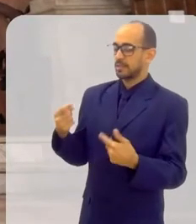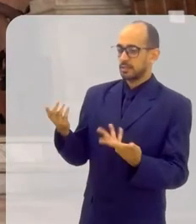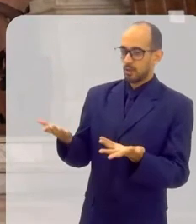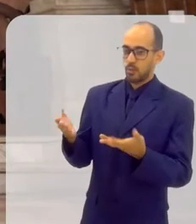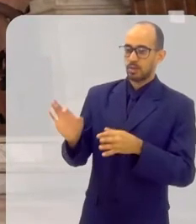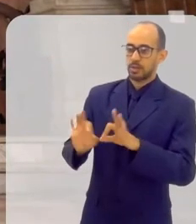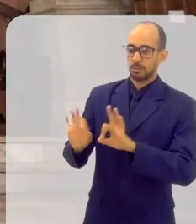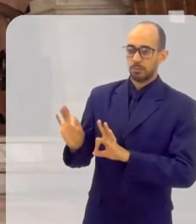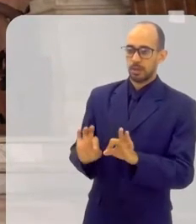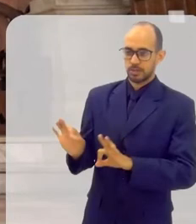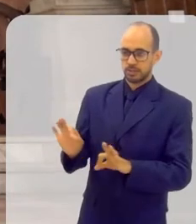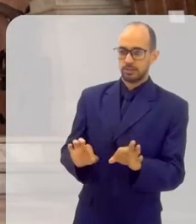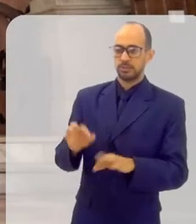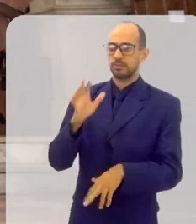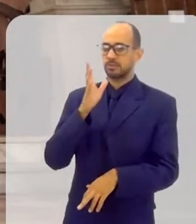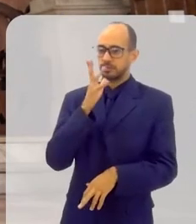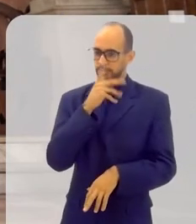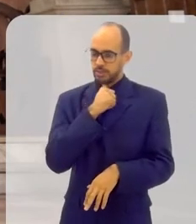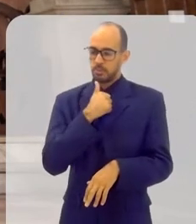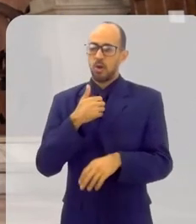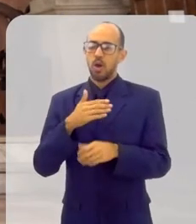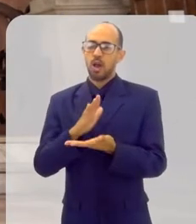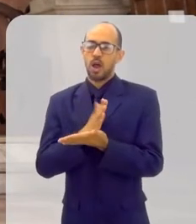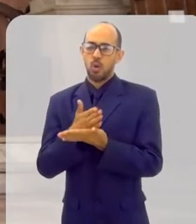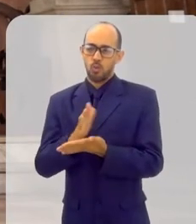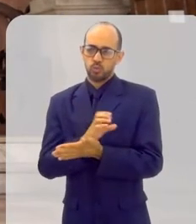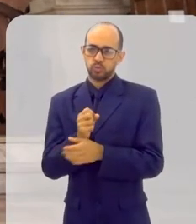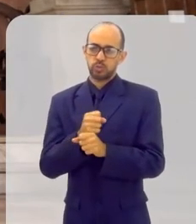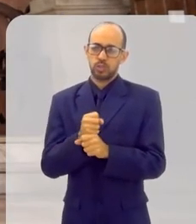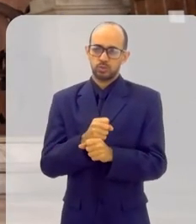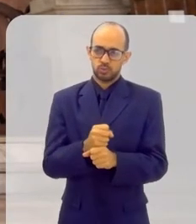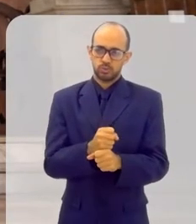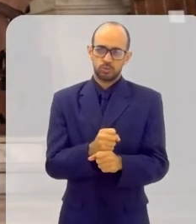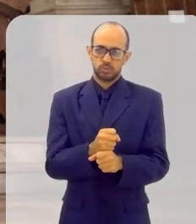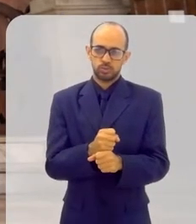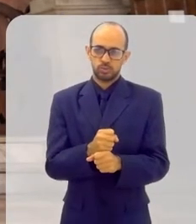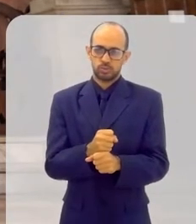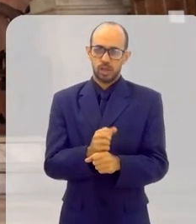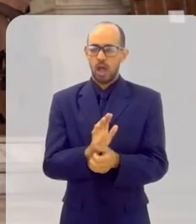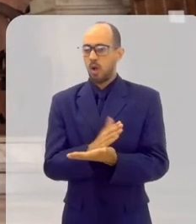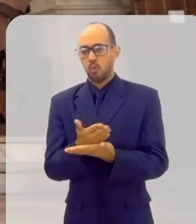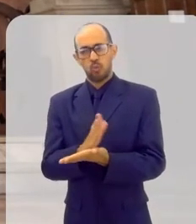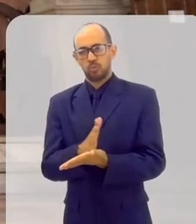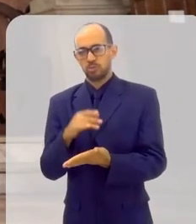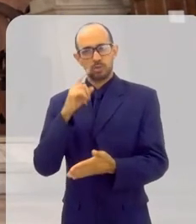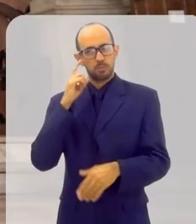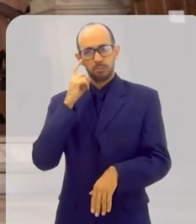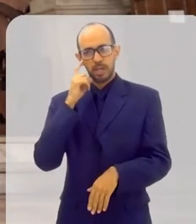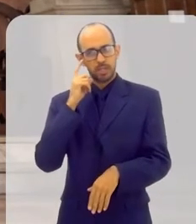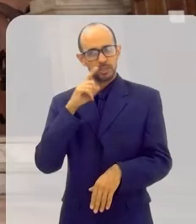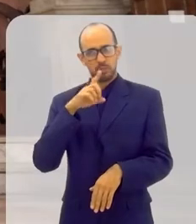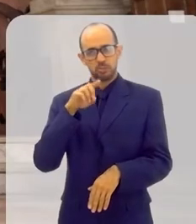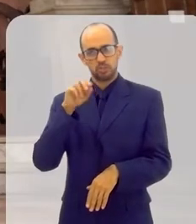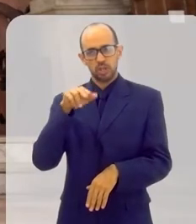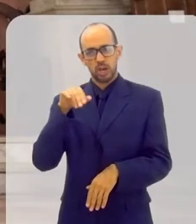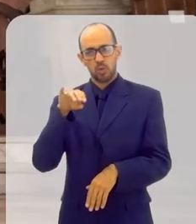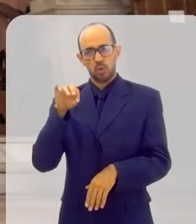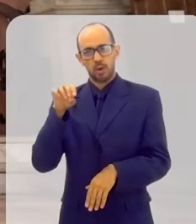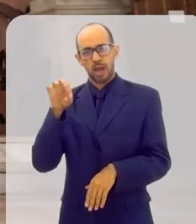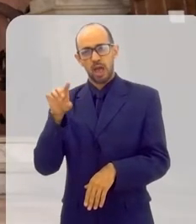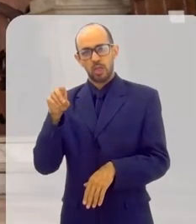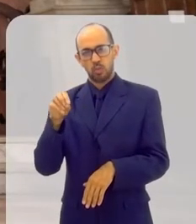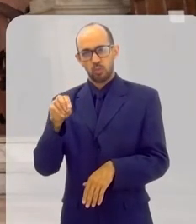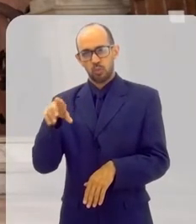sacerdócio, é uma preparação que leva alguns anos, né? É uma coisa que eu acho que as pessoas não imaginam o tempo que leva.